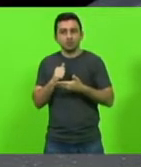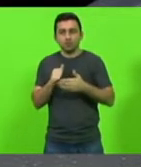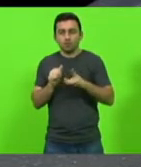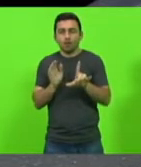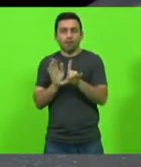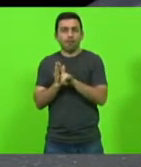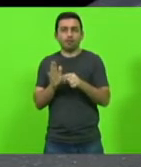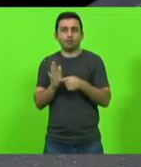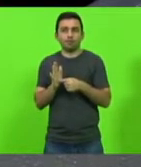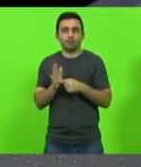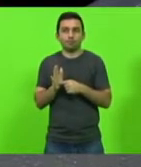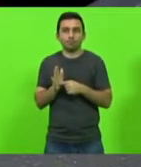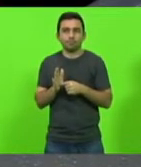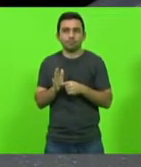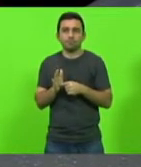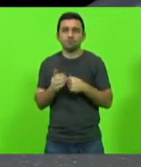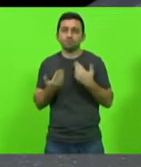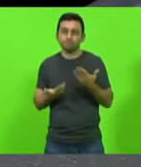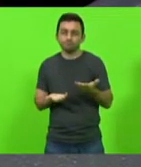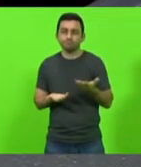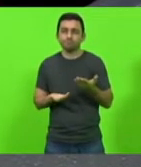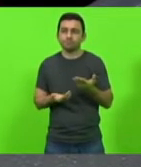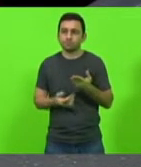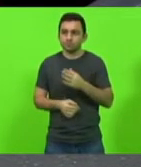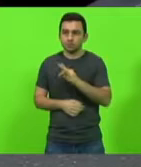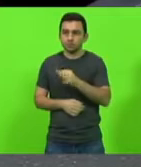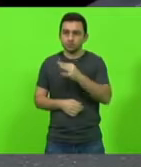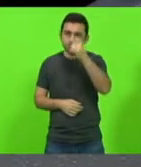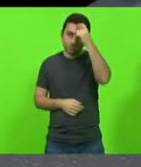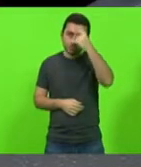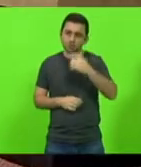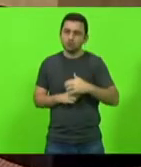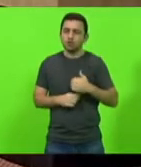deputado Mauro é que eu encaminho voto 1